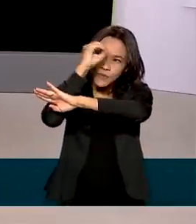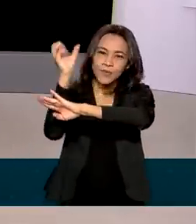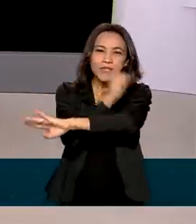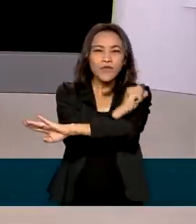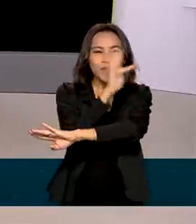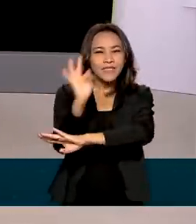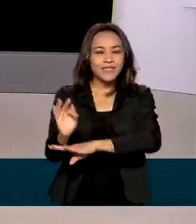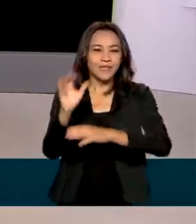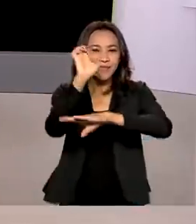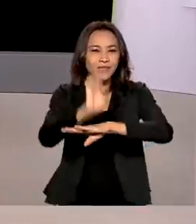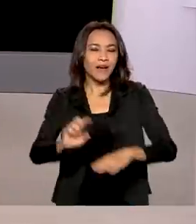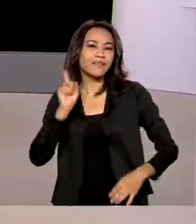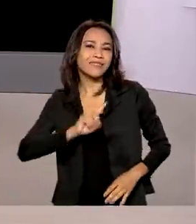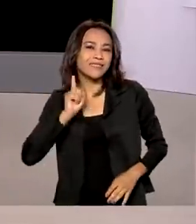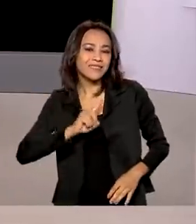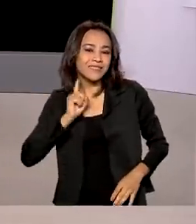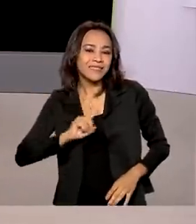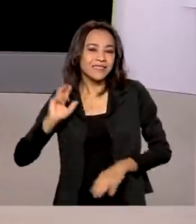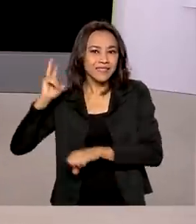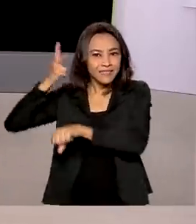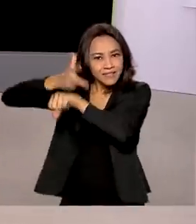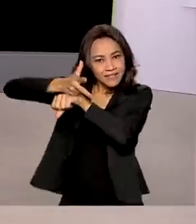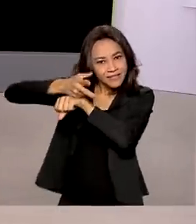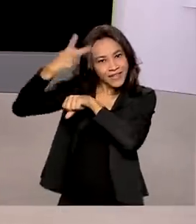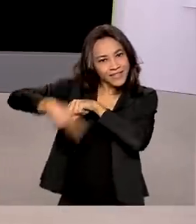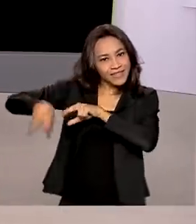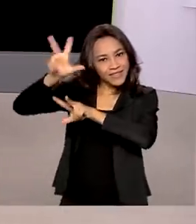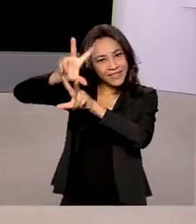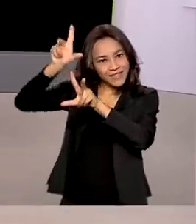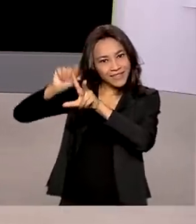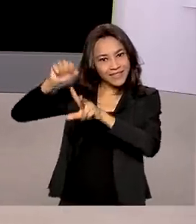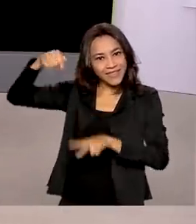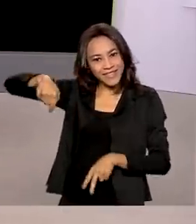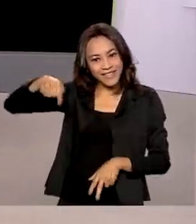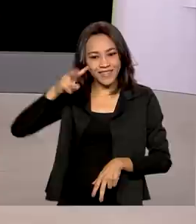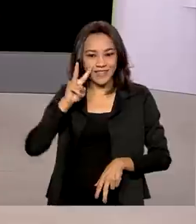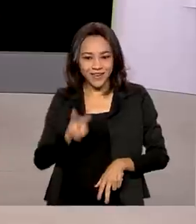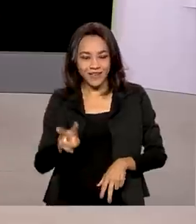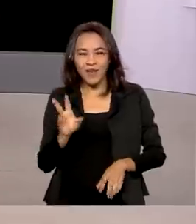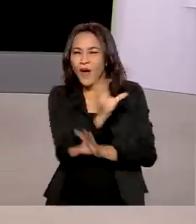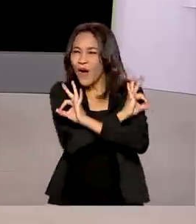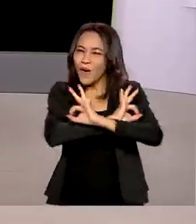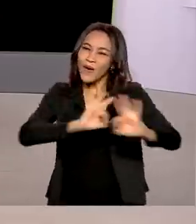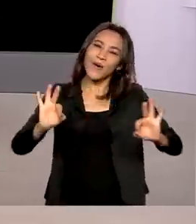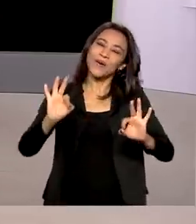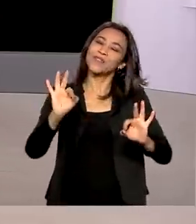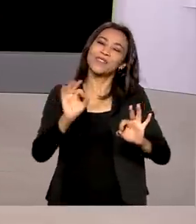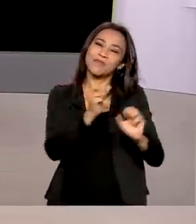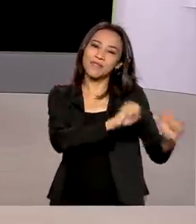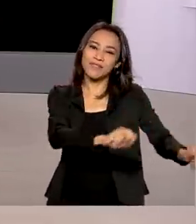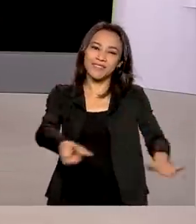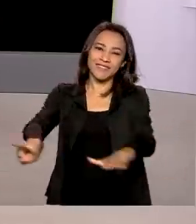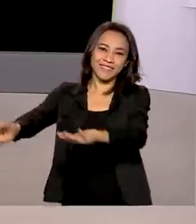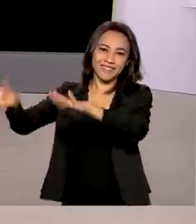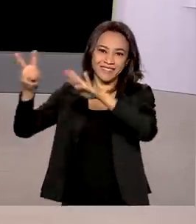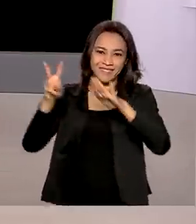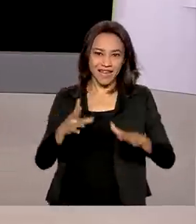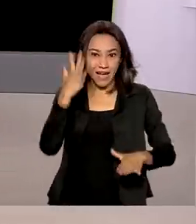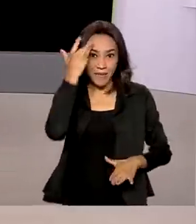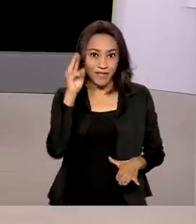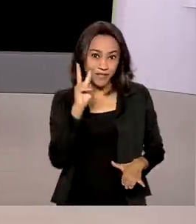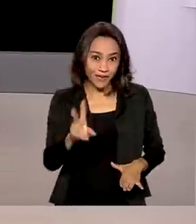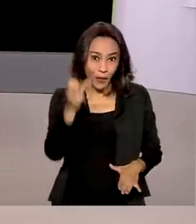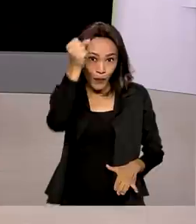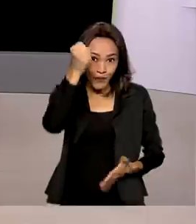Minas Gerais, feitas pelo cinegrafista da TV Brasil, Sigmar Gonçalves. Um ótimo início de semana para você, nos vemos amanhã às 8